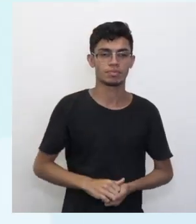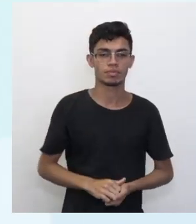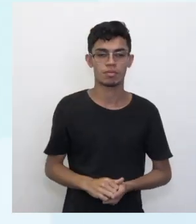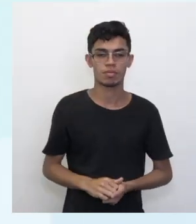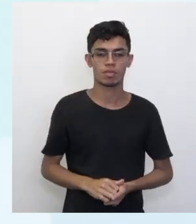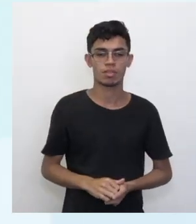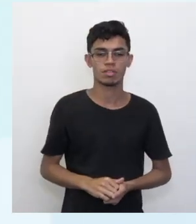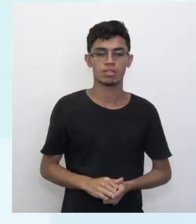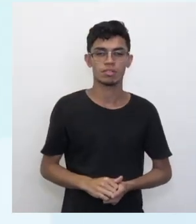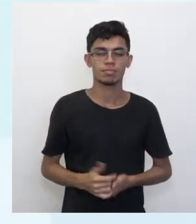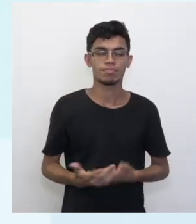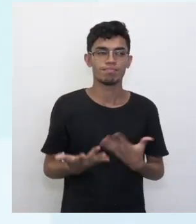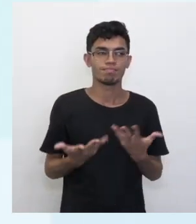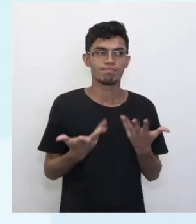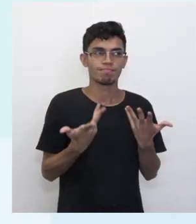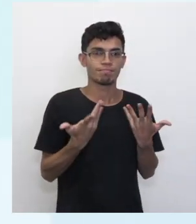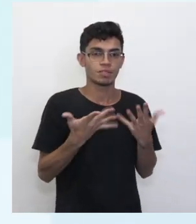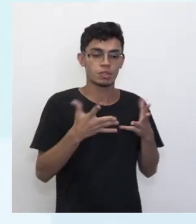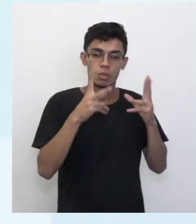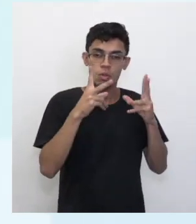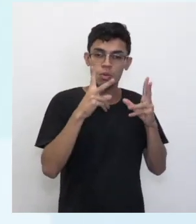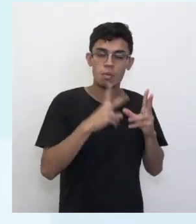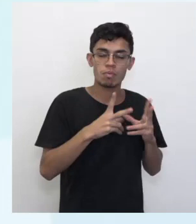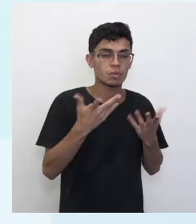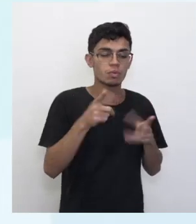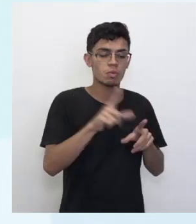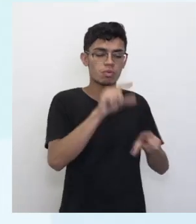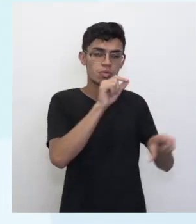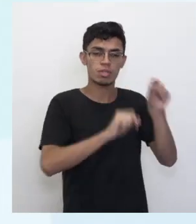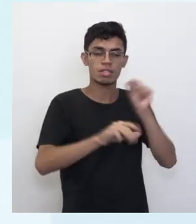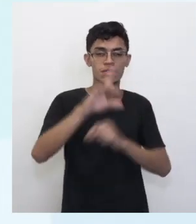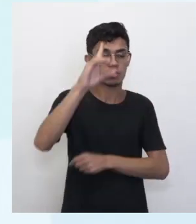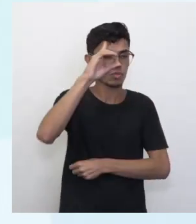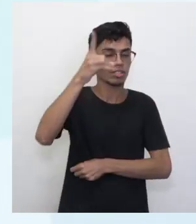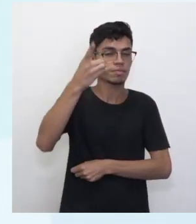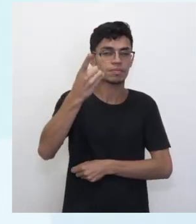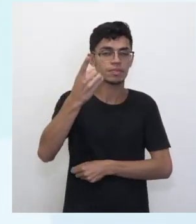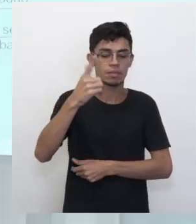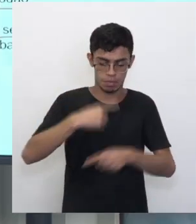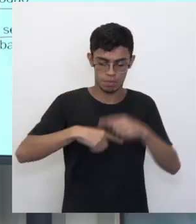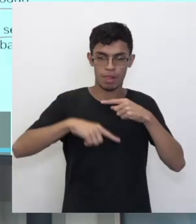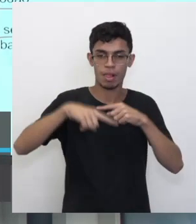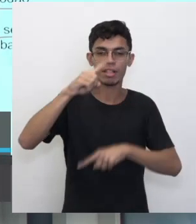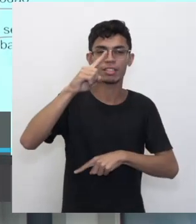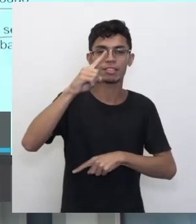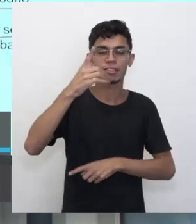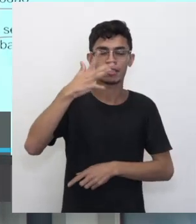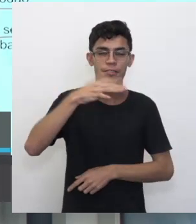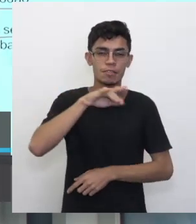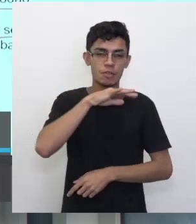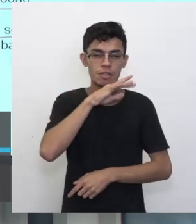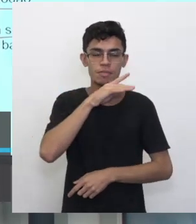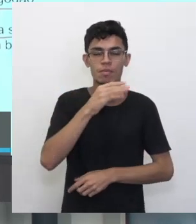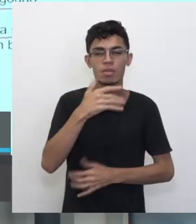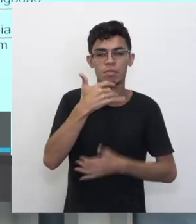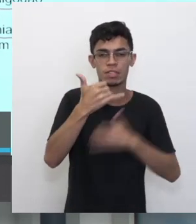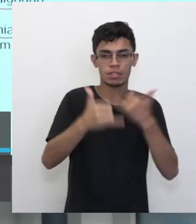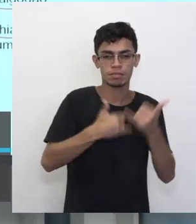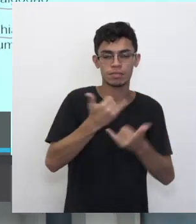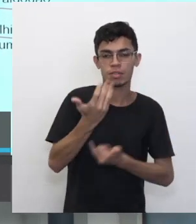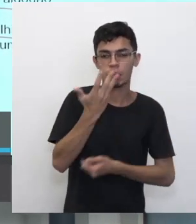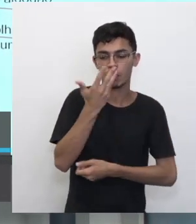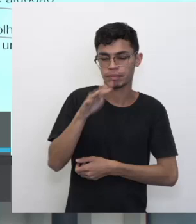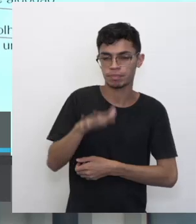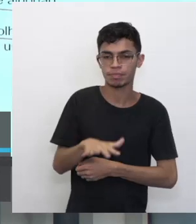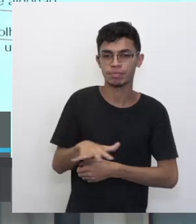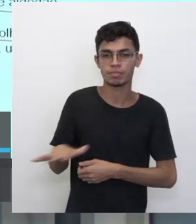No mesmo dia que escolhia ser vilão. Nossa, está falando de quê aqui? Está falando de brincadeiras infantis, não? Você poder ser vilão, poder